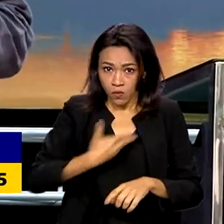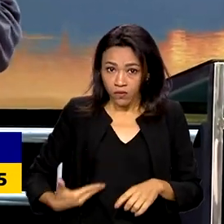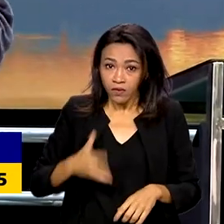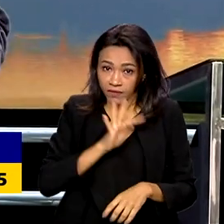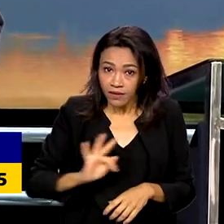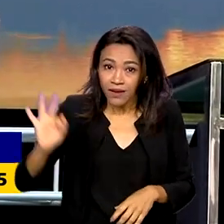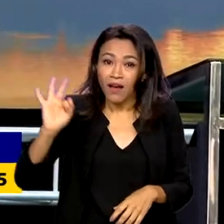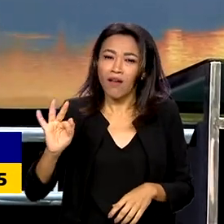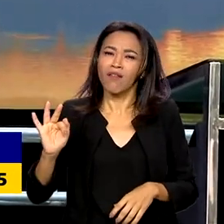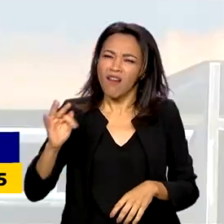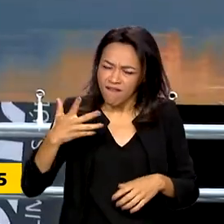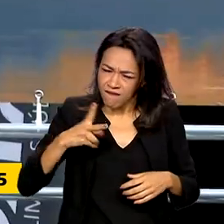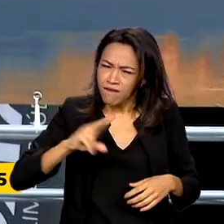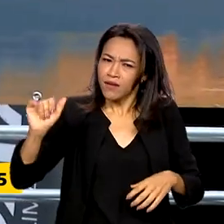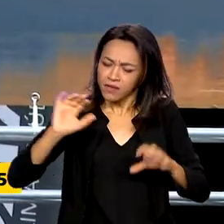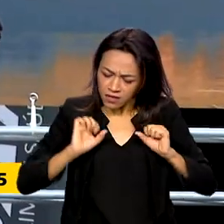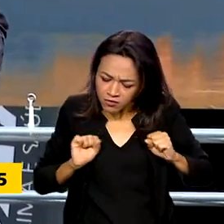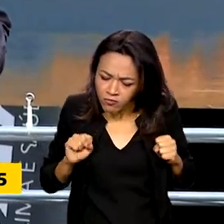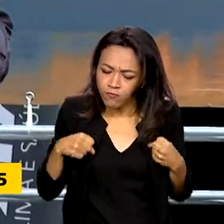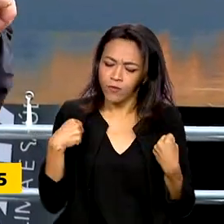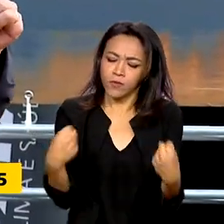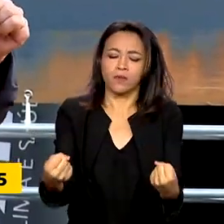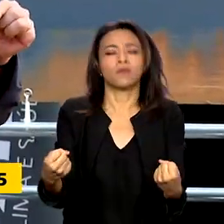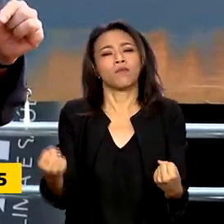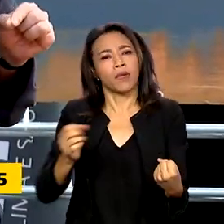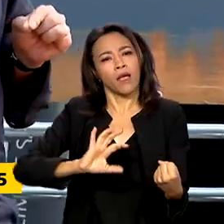esforços para que a coisa possa acontecer. Sim.